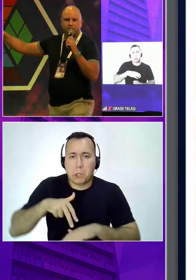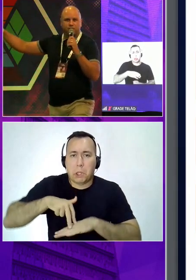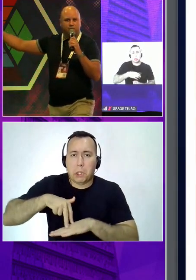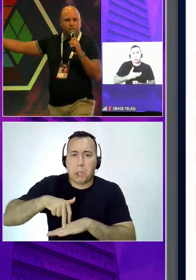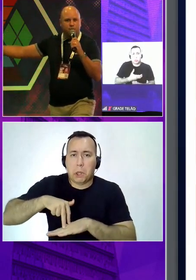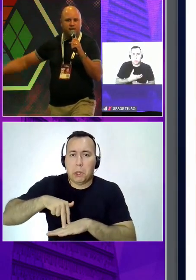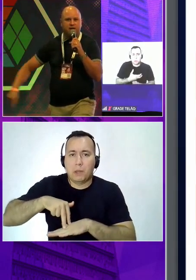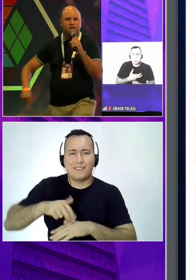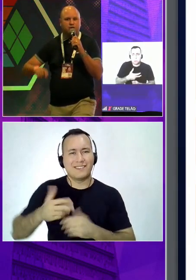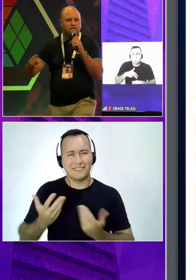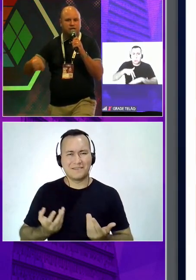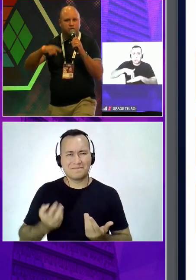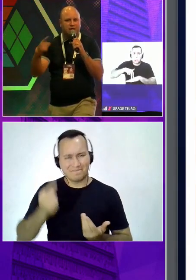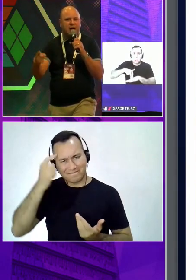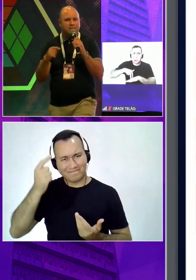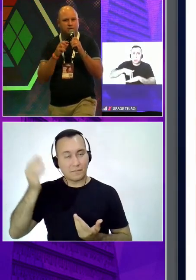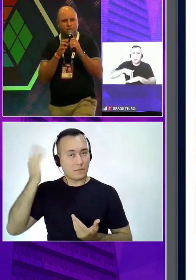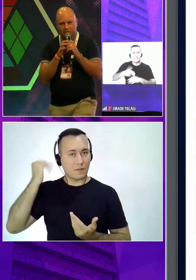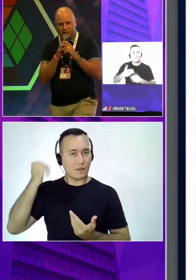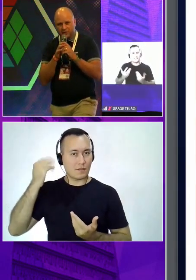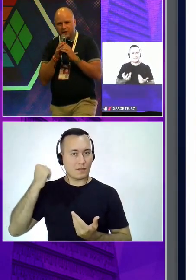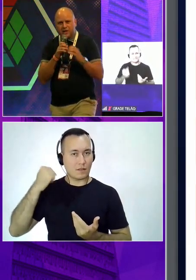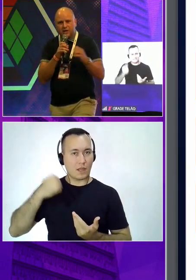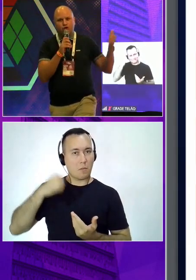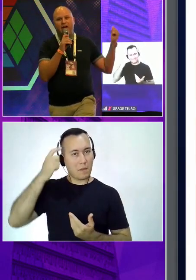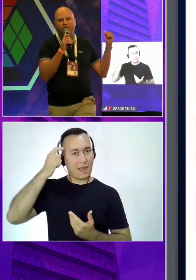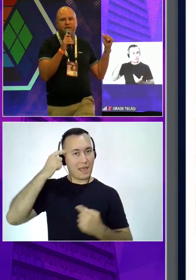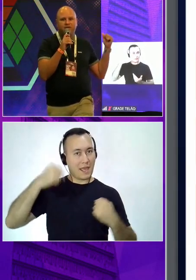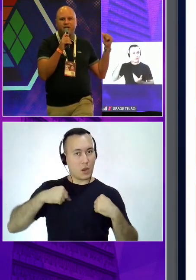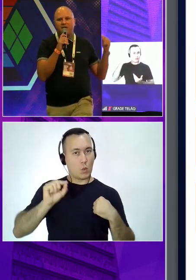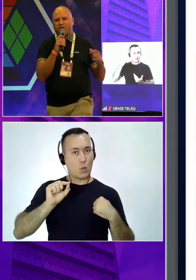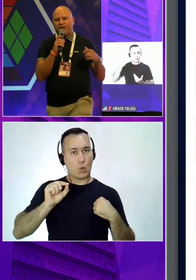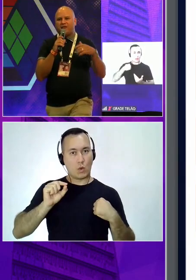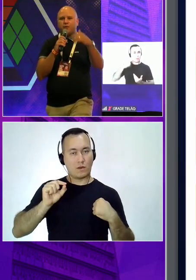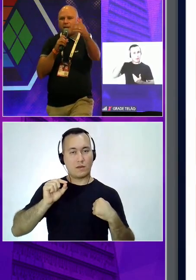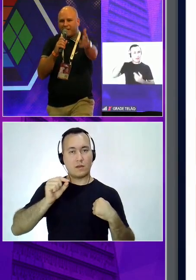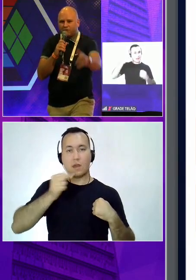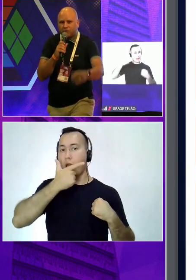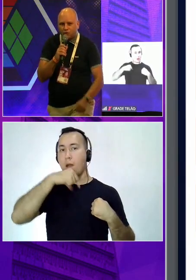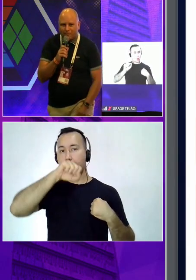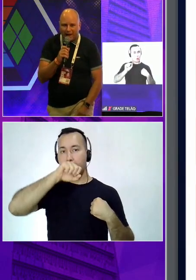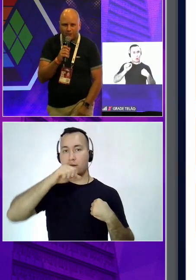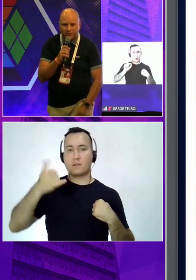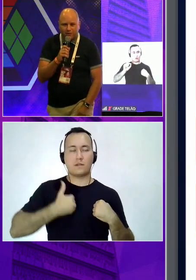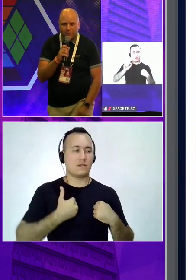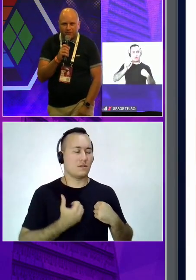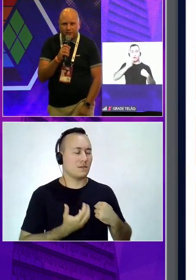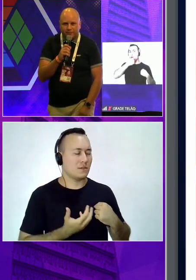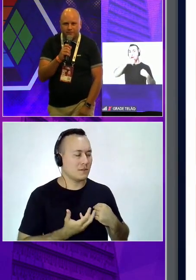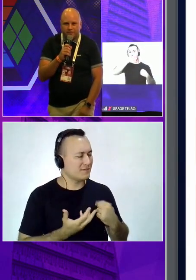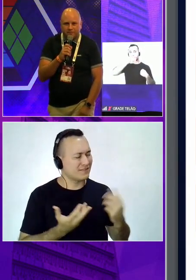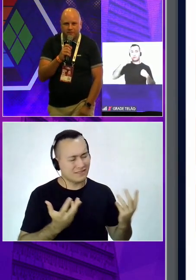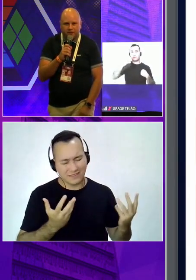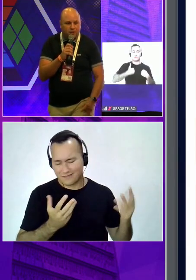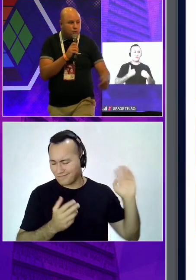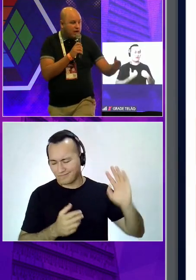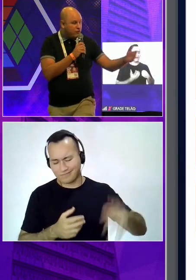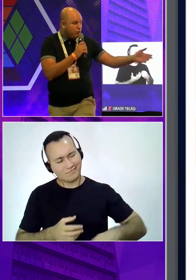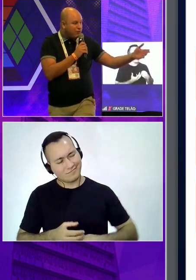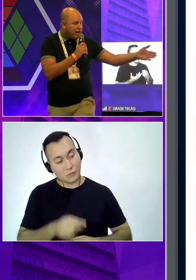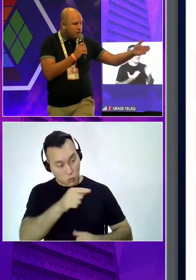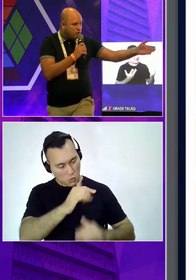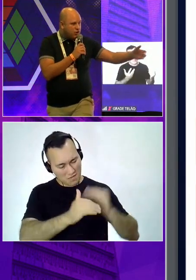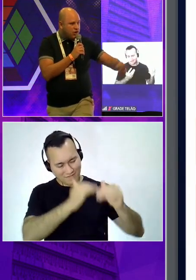filho não foi competente, só tinha que estudar e repetir o diano. Do chefe que virava e falava não é pra isso que eu te pago. A